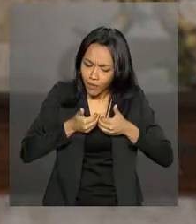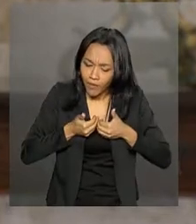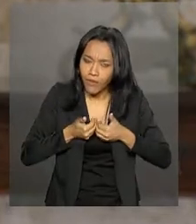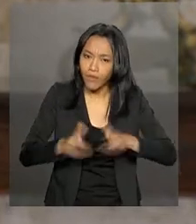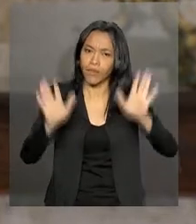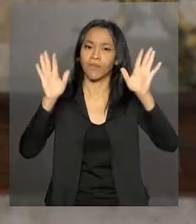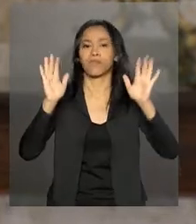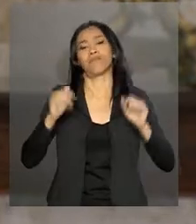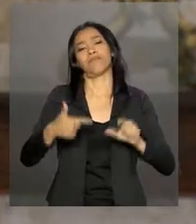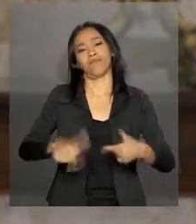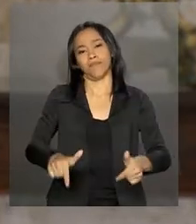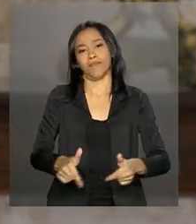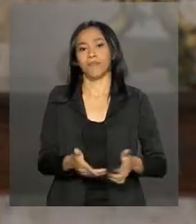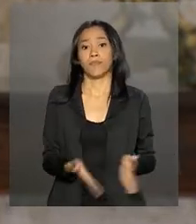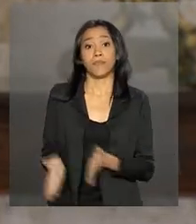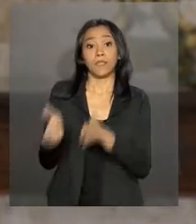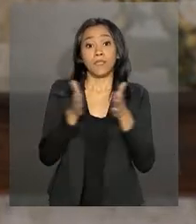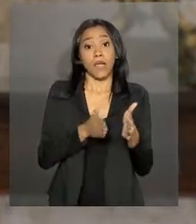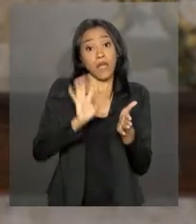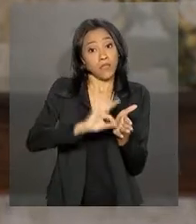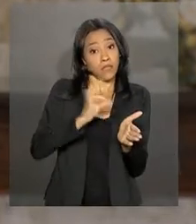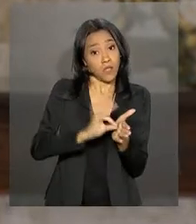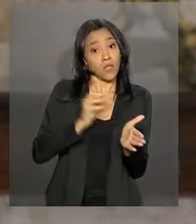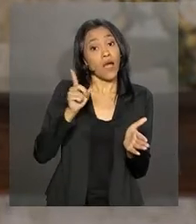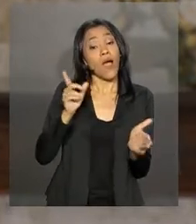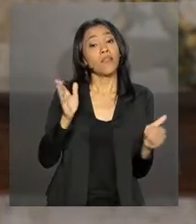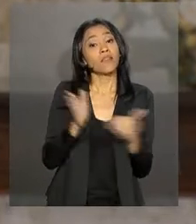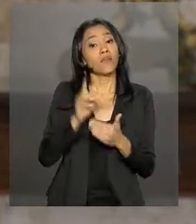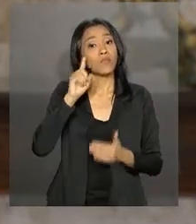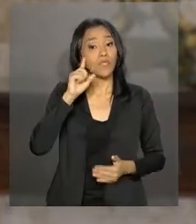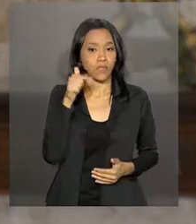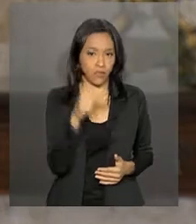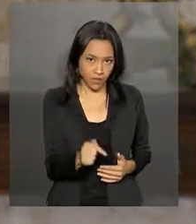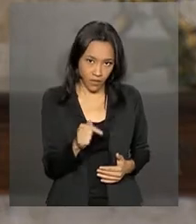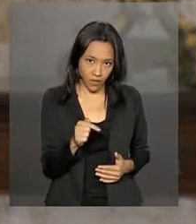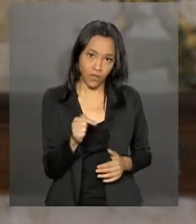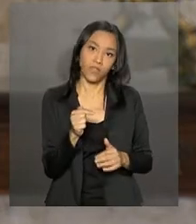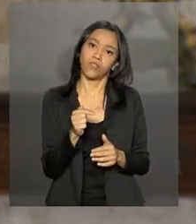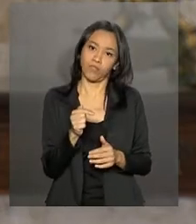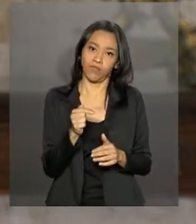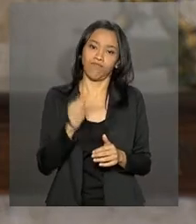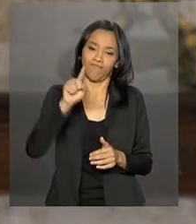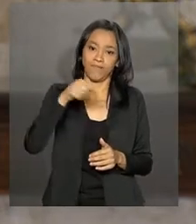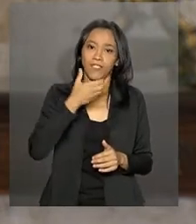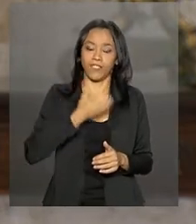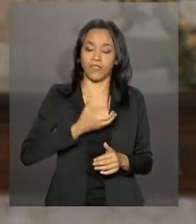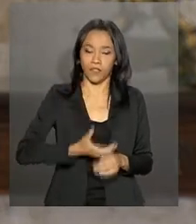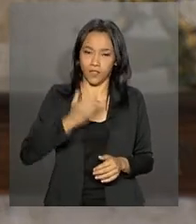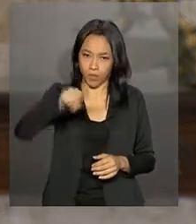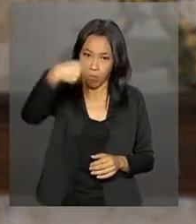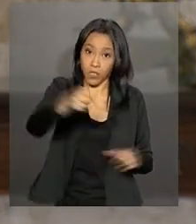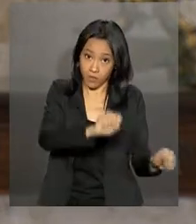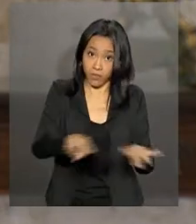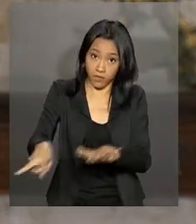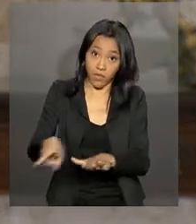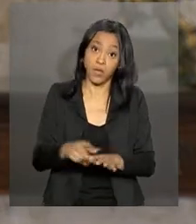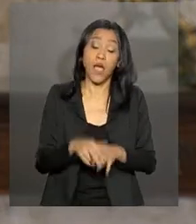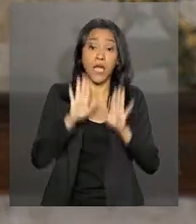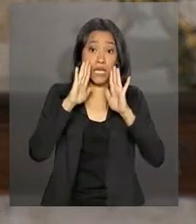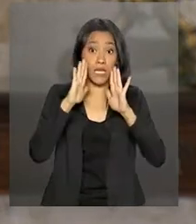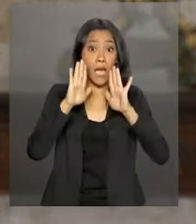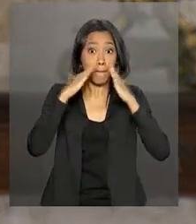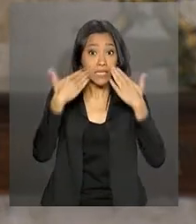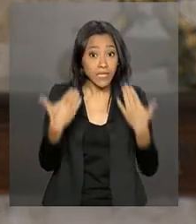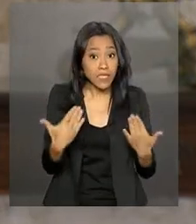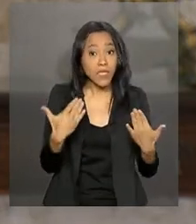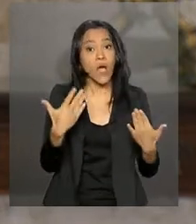a essa atuação. As inscrições vão até o dia 7 de dezembro, na semana que vem, e a apresentação de todos os médicos